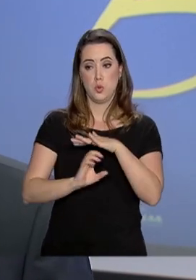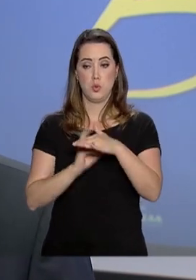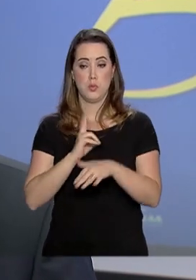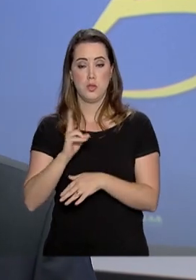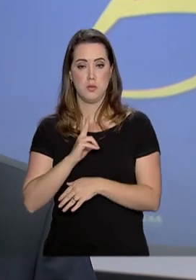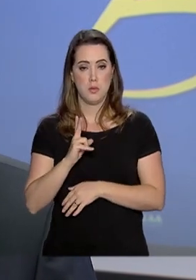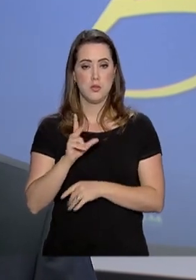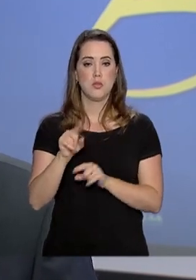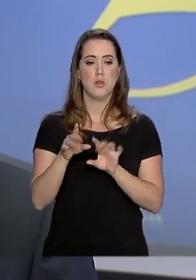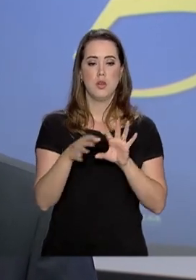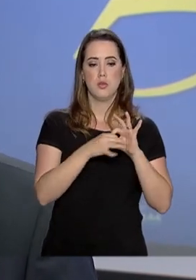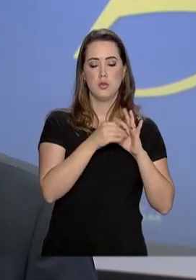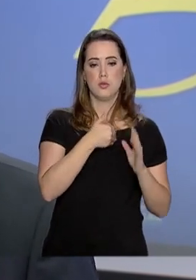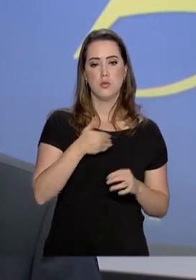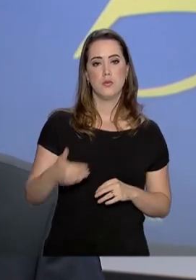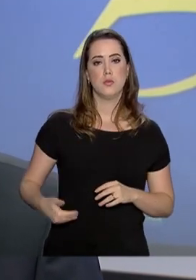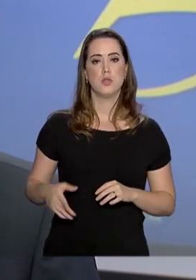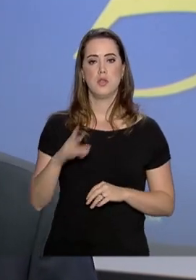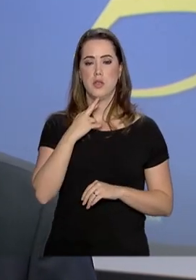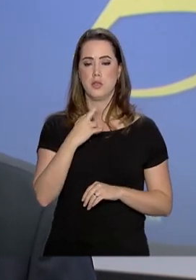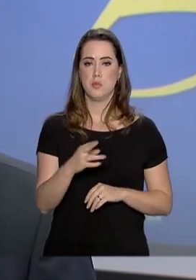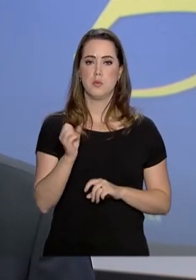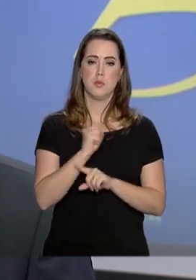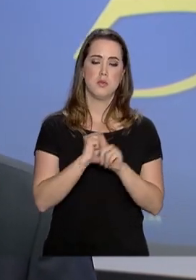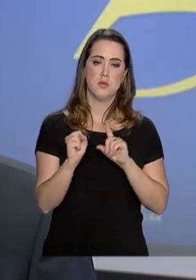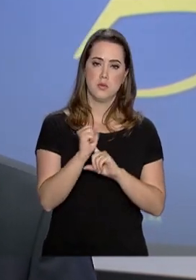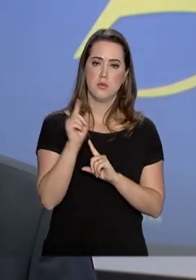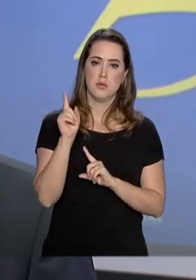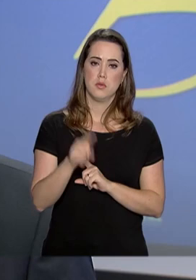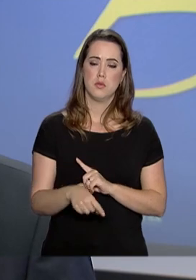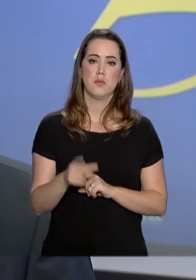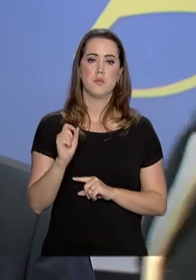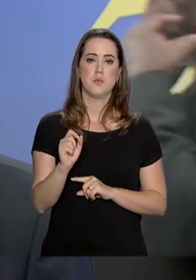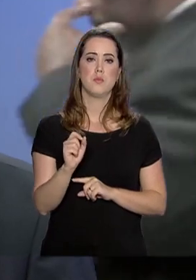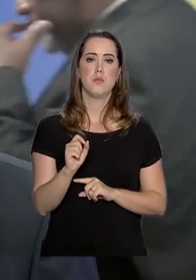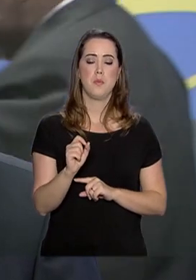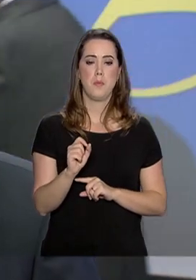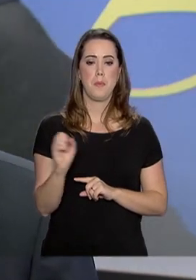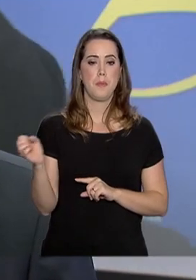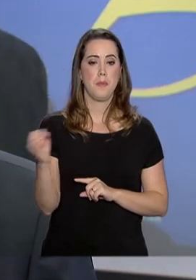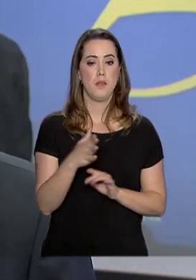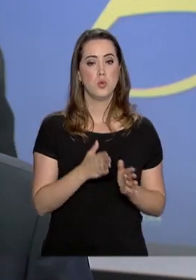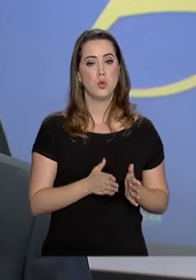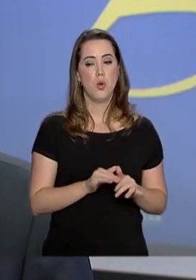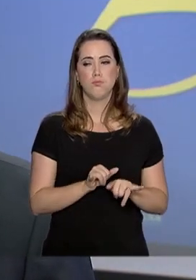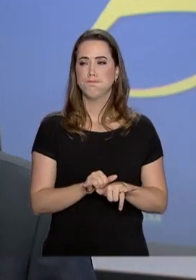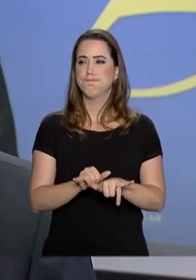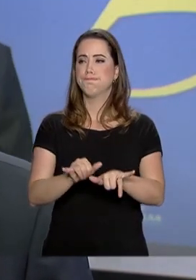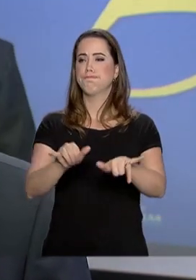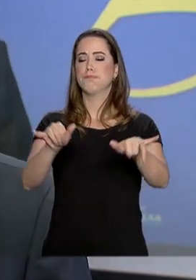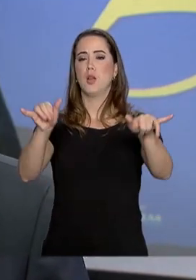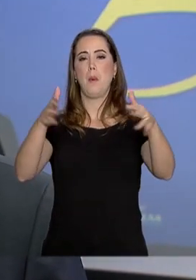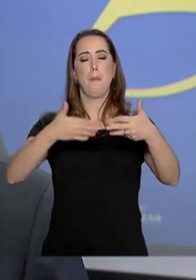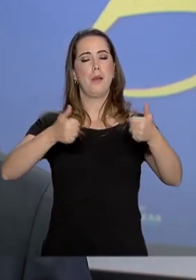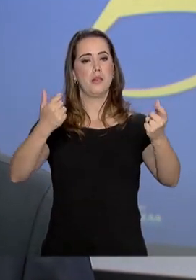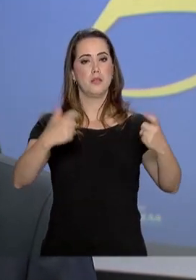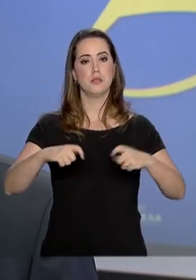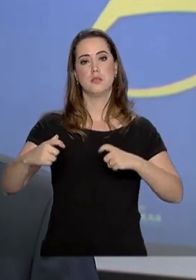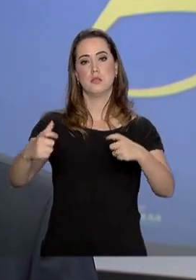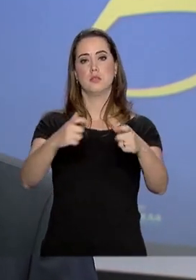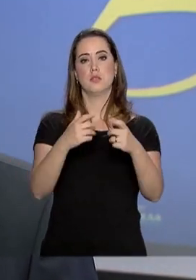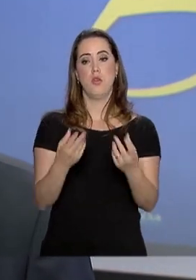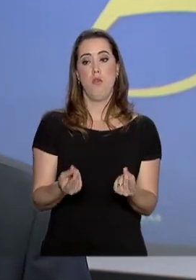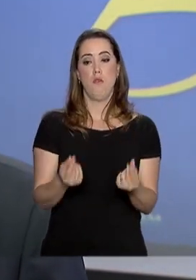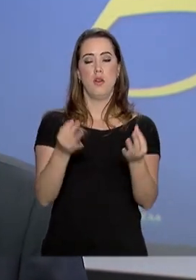parceria com investimentos públicos. E o resultado disso para a sociedade são novas rotas aéreas, melhores aeroportos,